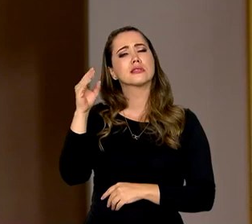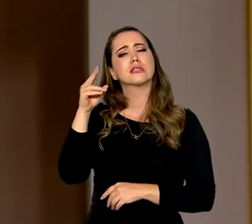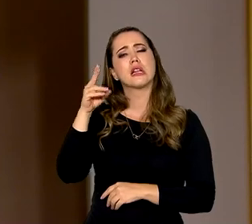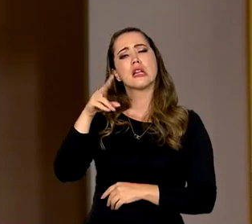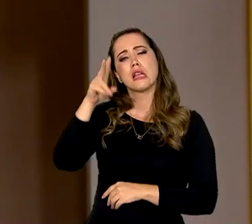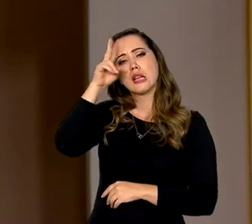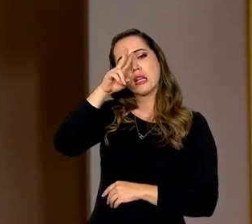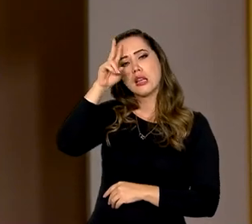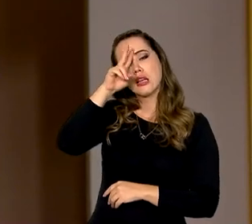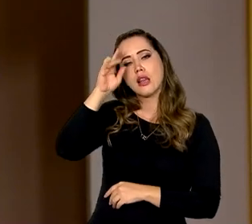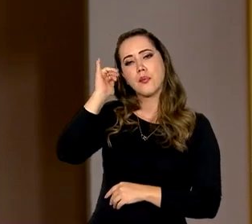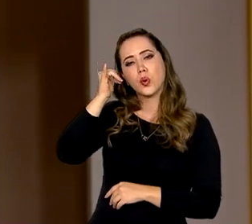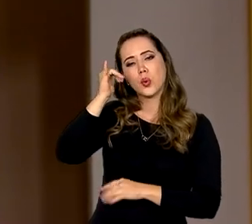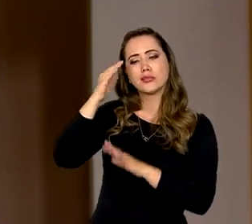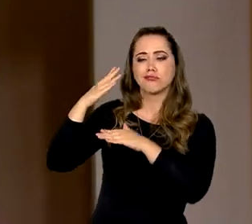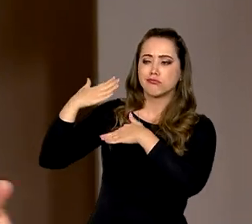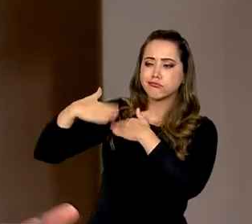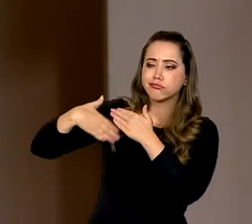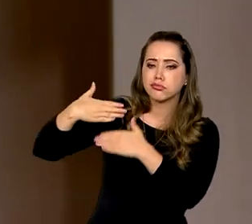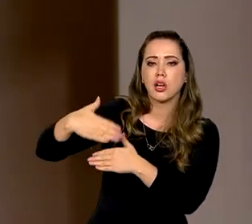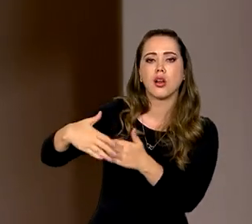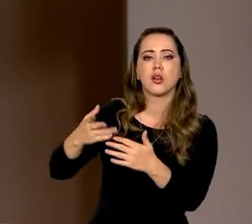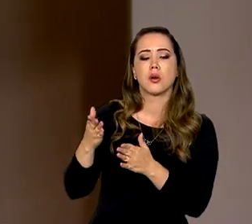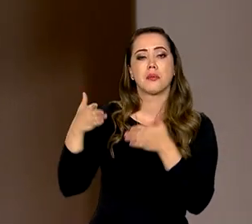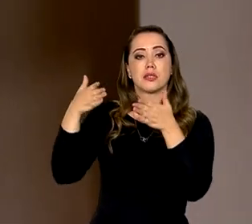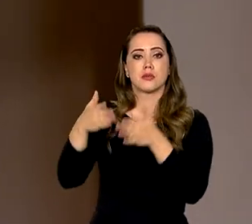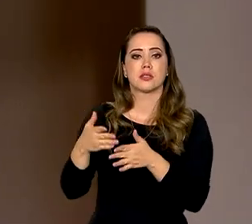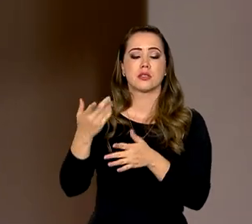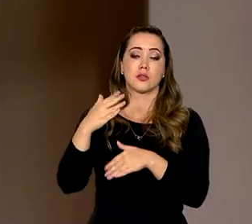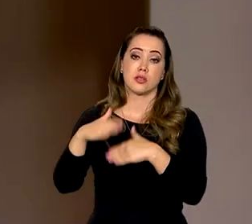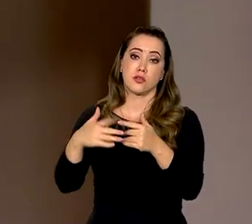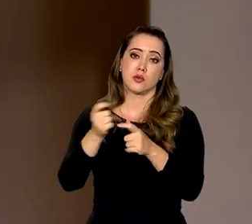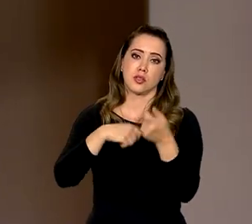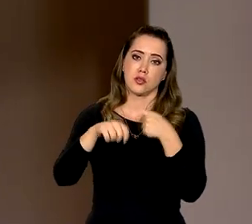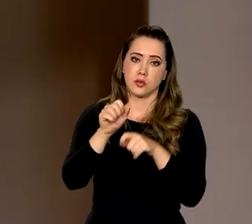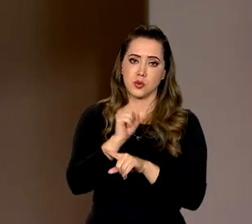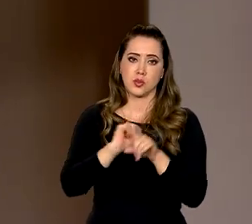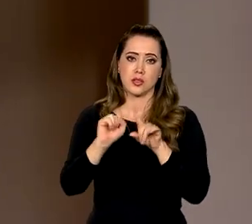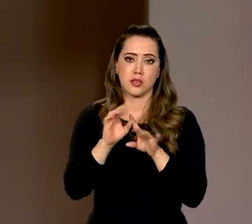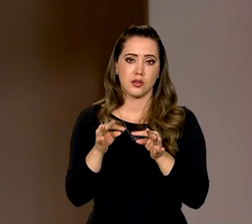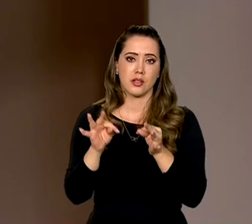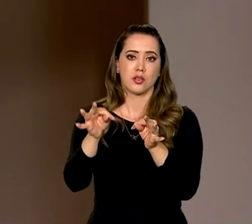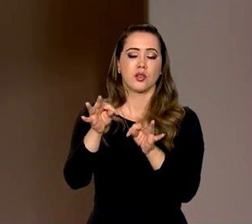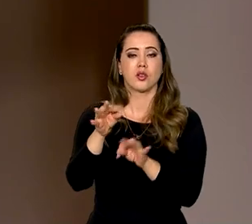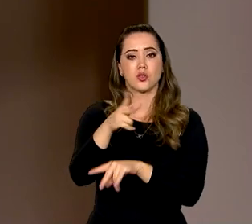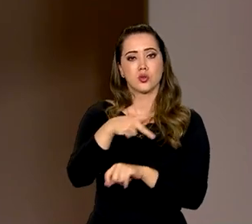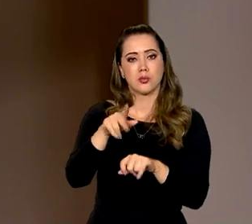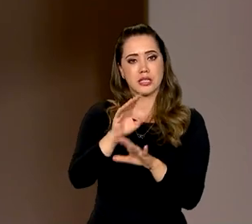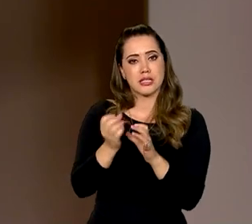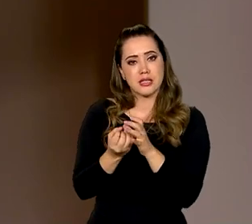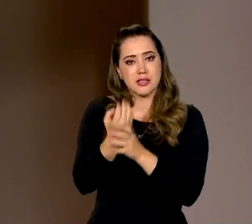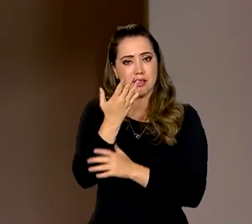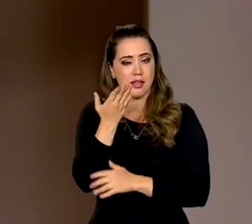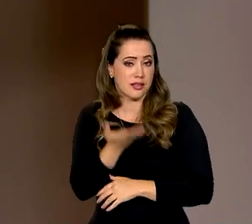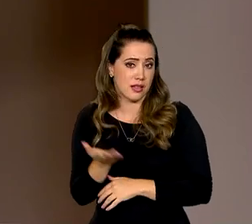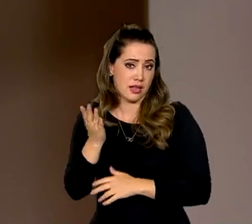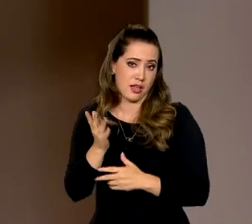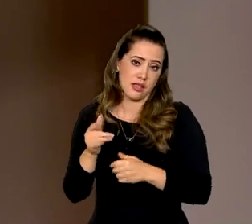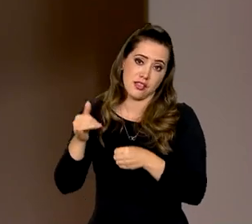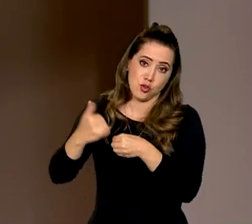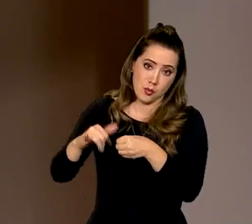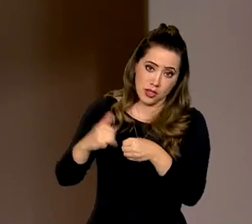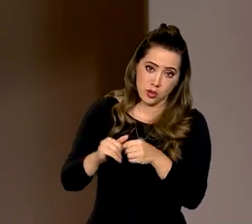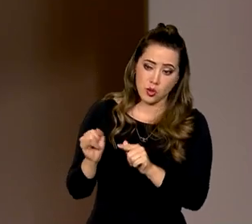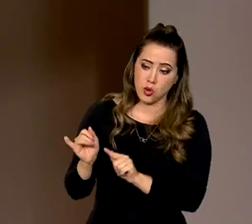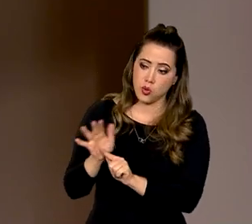participação da empresa no desenvolvimento econômico, social e tecnológico do país, as riquezas geradas com o petróleo e o